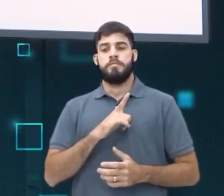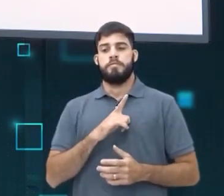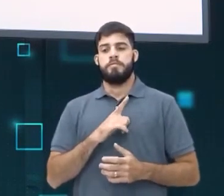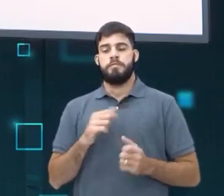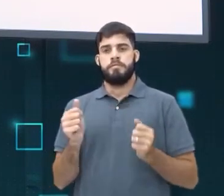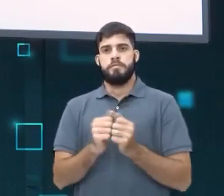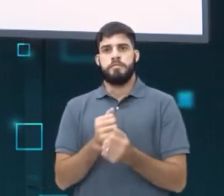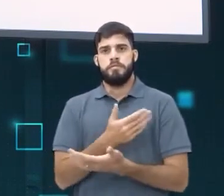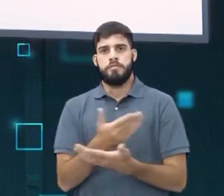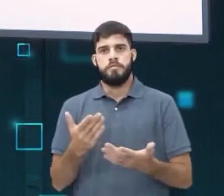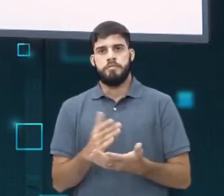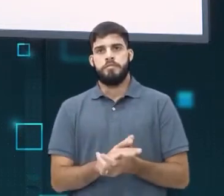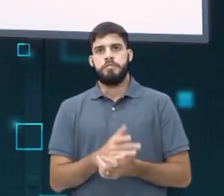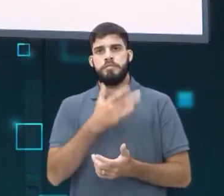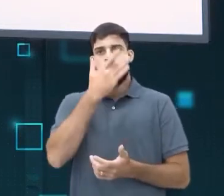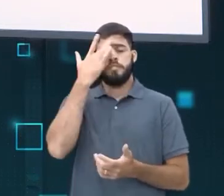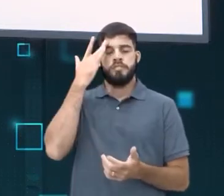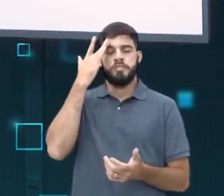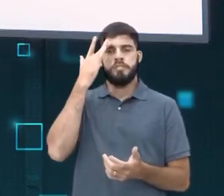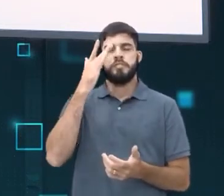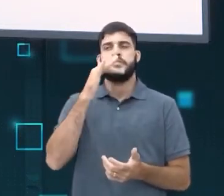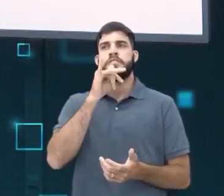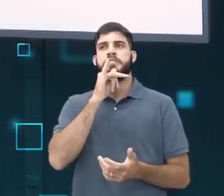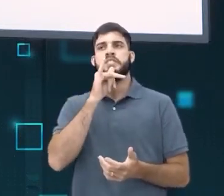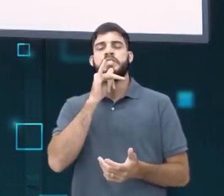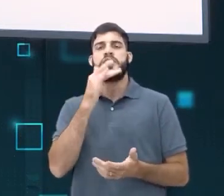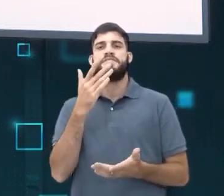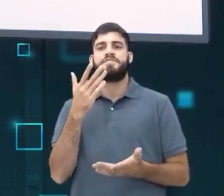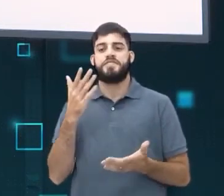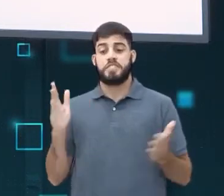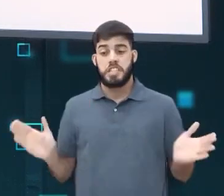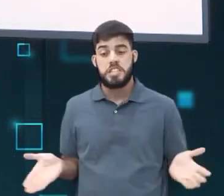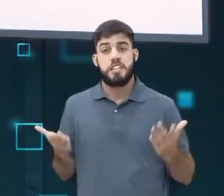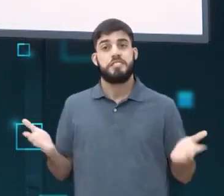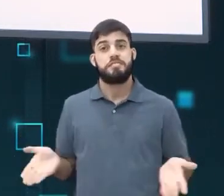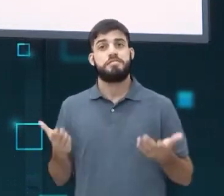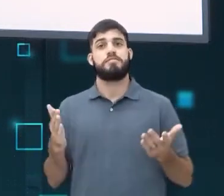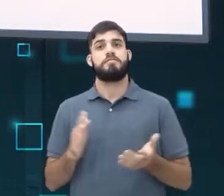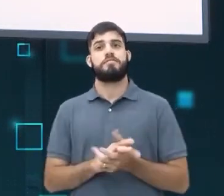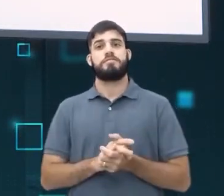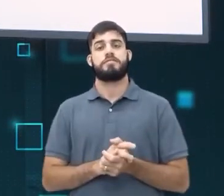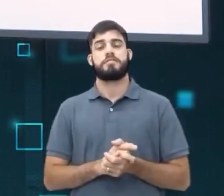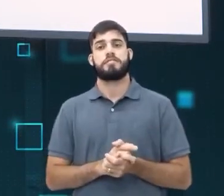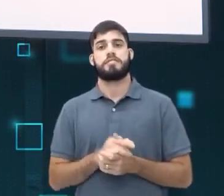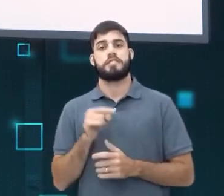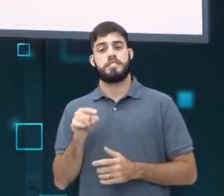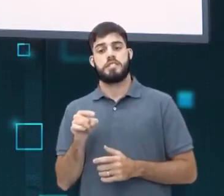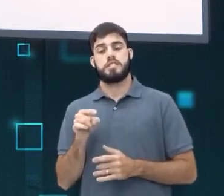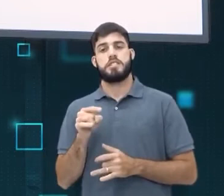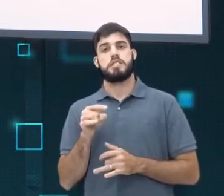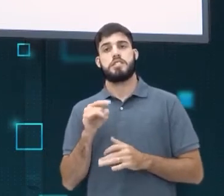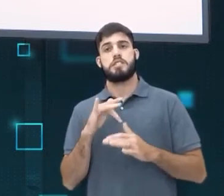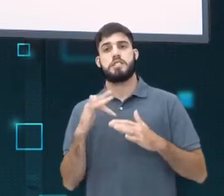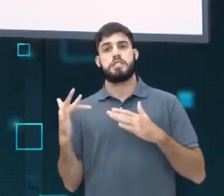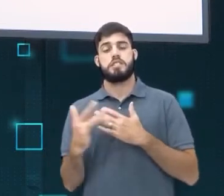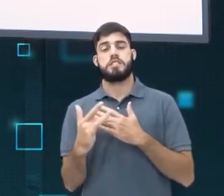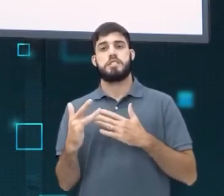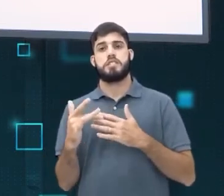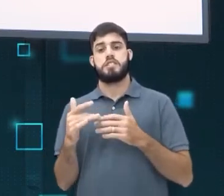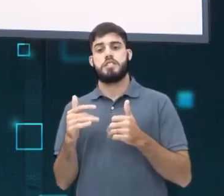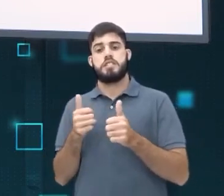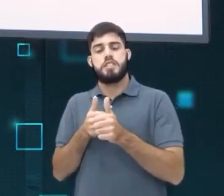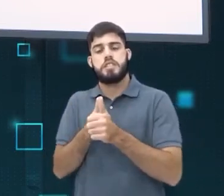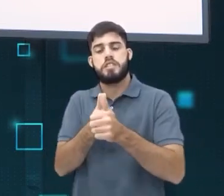pessoas que levantem seu astral, que coloquem você para cima. Nas redes sociais, sigam